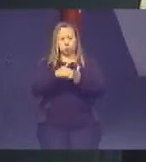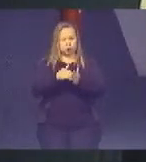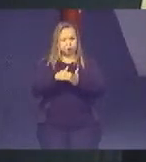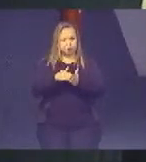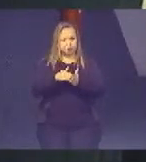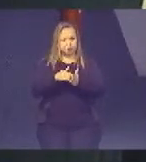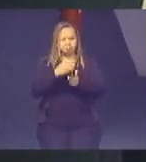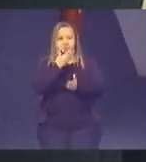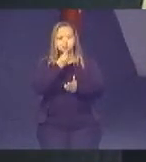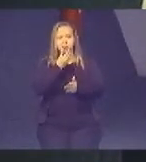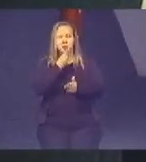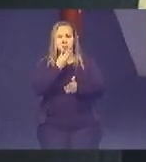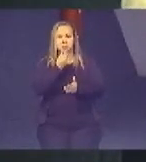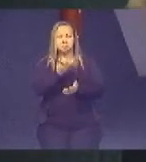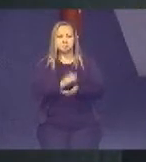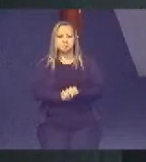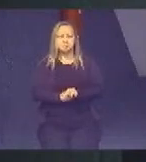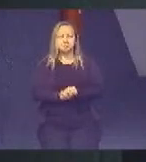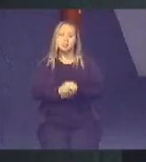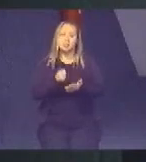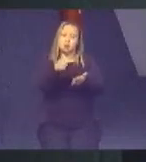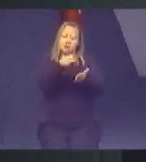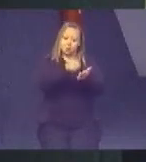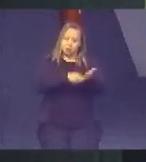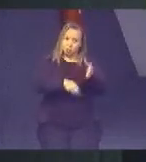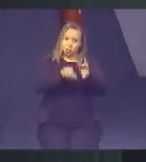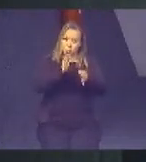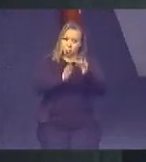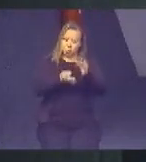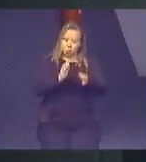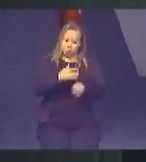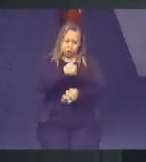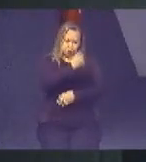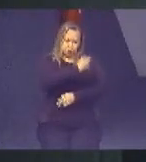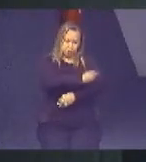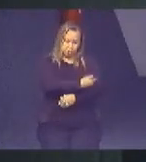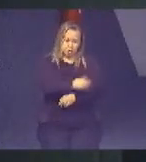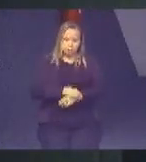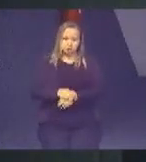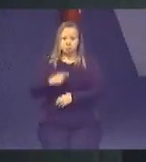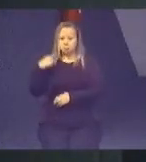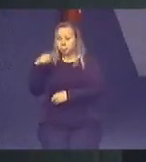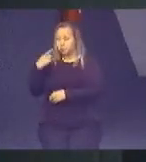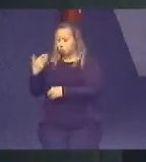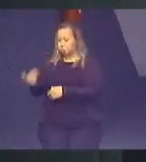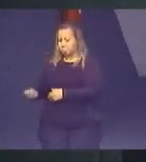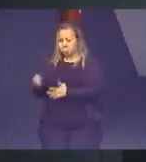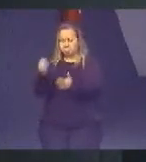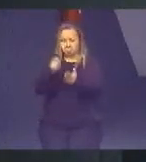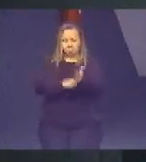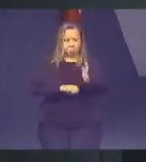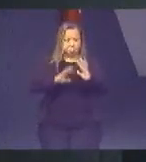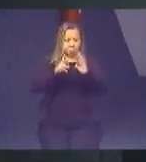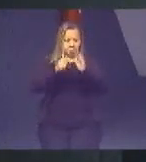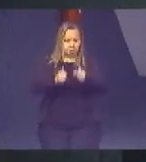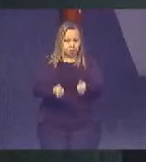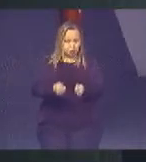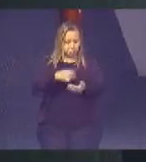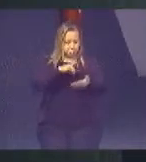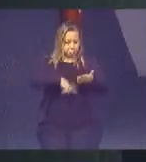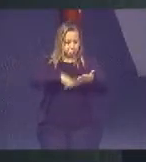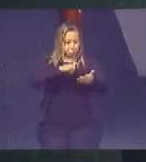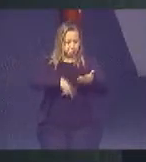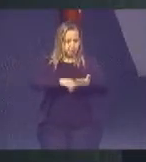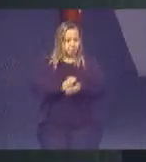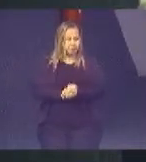Ela pegou, assinou, o juiz ao meu lado, o promotor ao meu lado, assinaram todos os documentos, o juiz assinou o mandado de